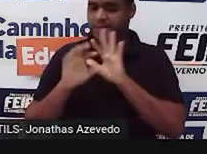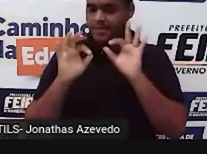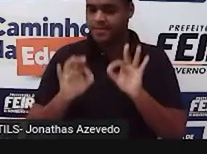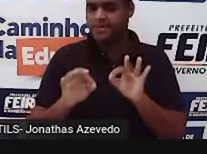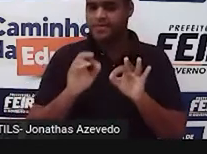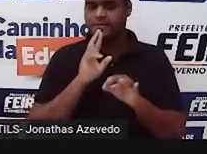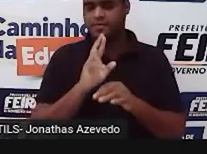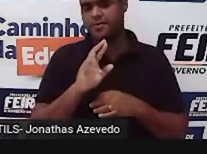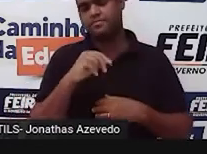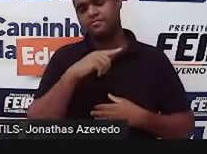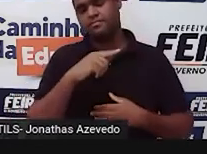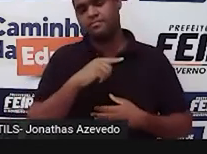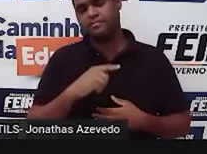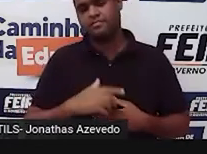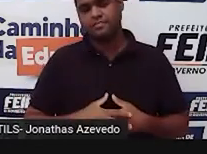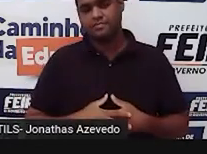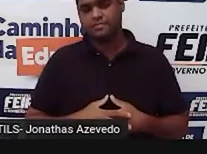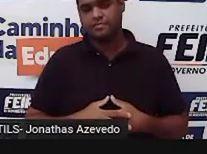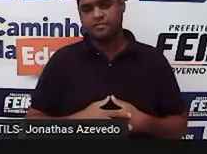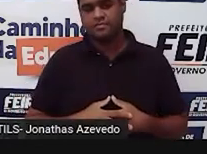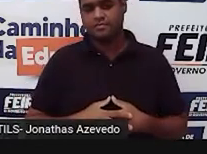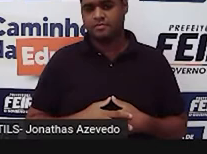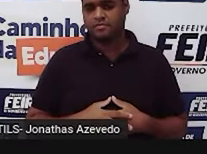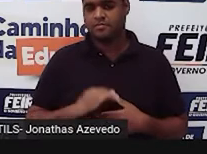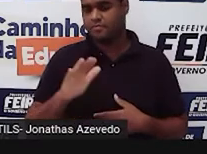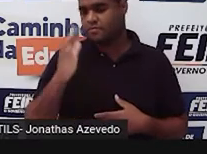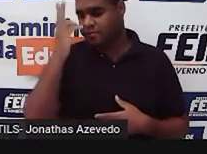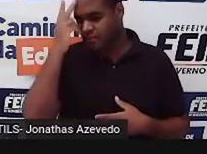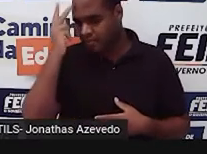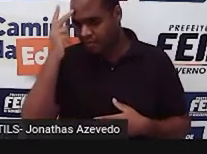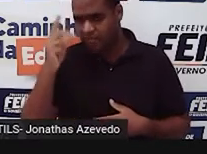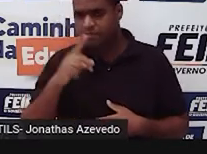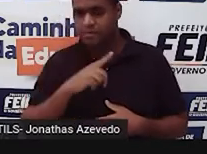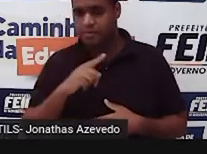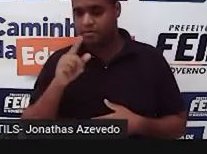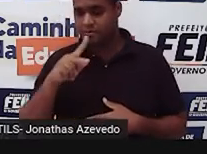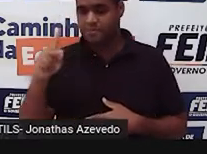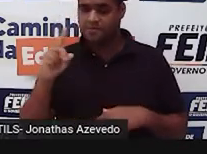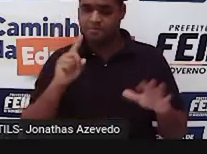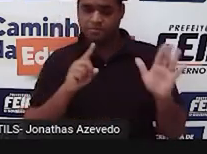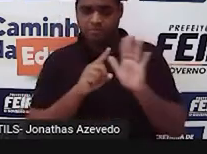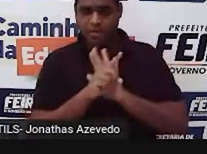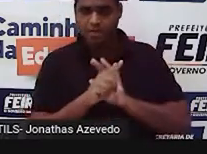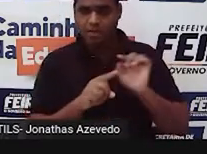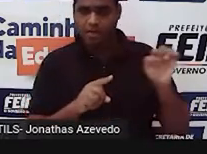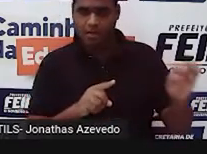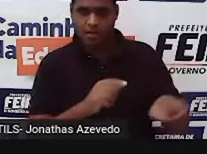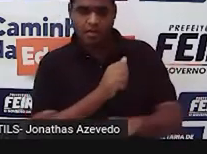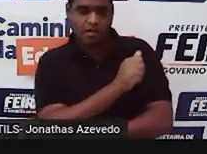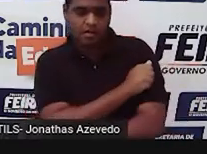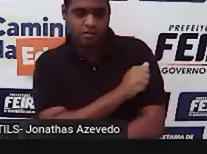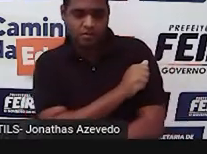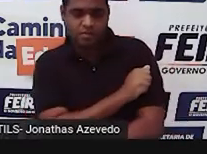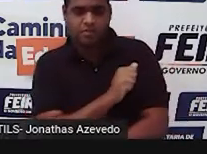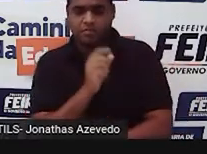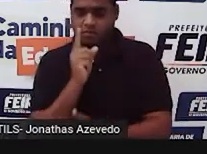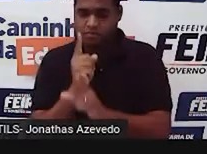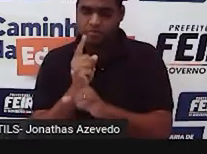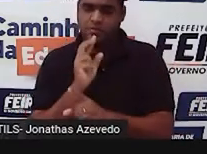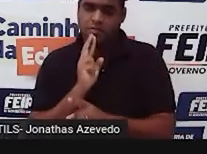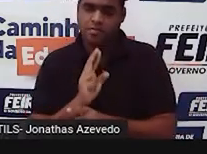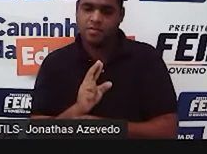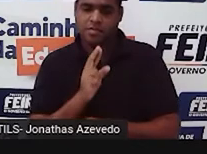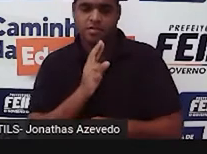resposta, né? O mais normal, vamos dizer assim, é o professor perguntar e você encontrar a resposta.